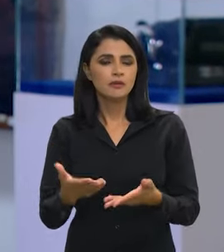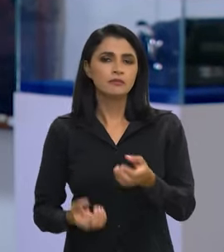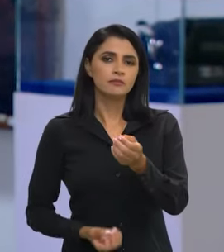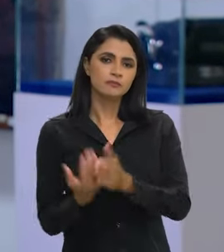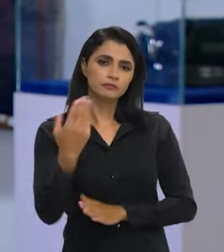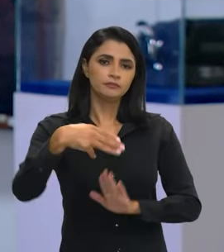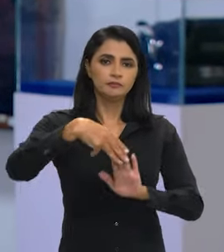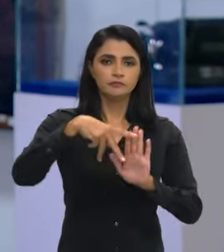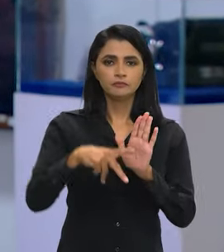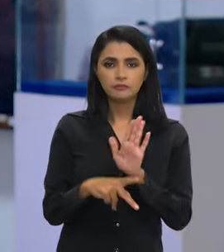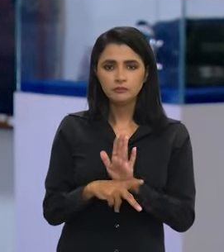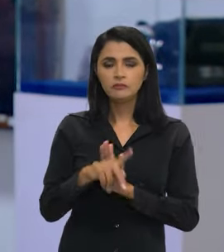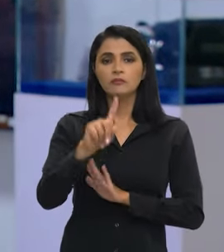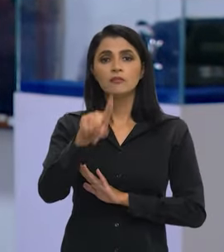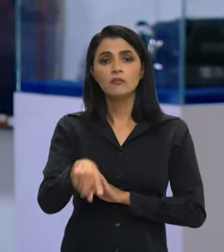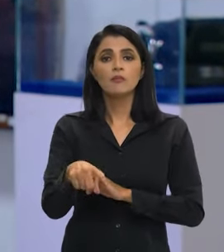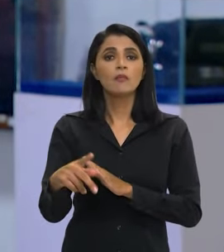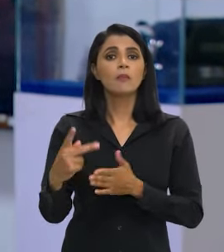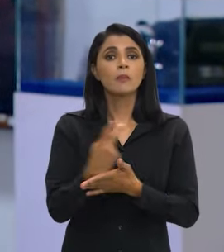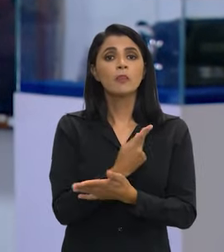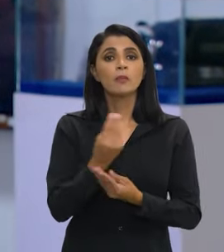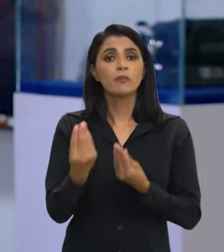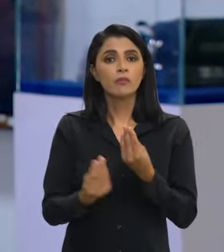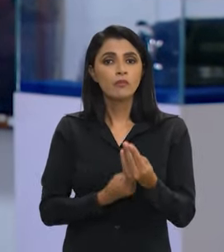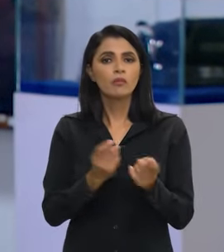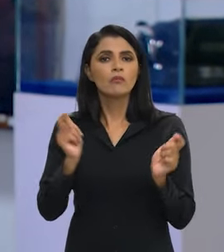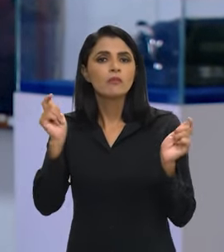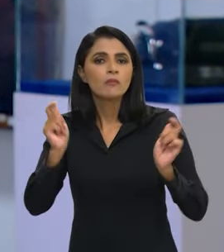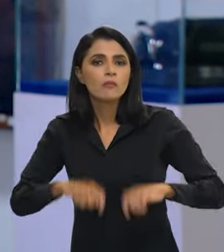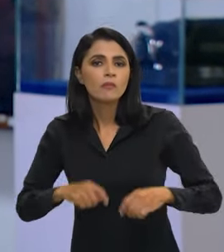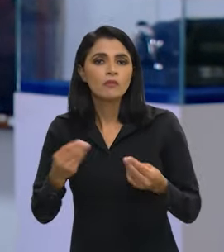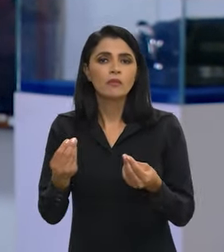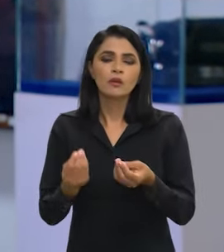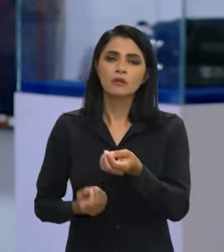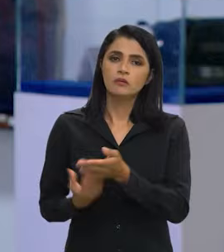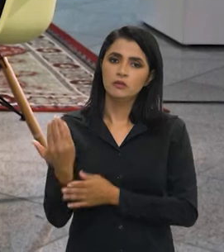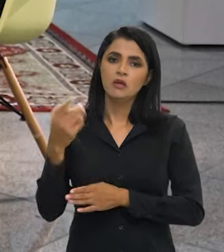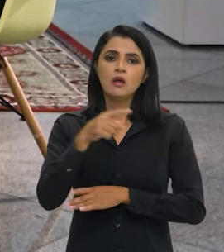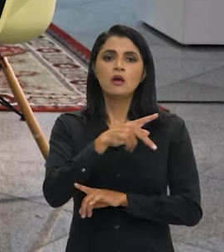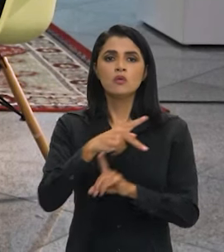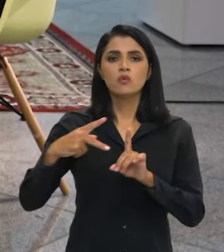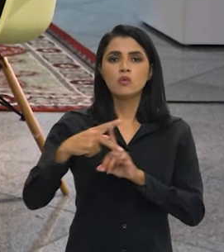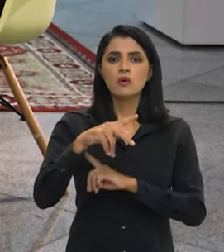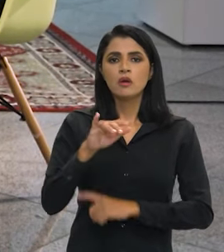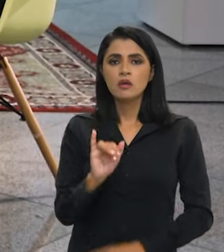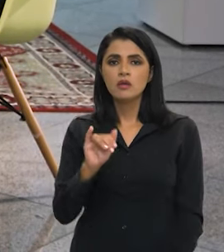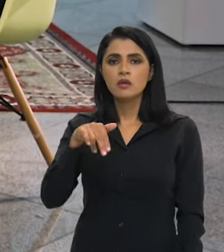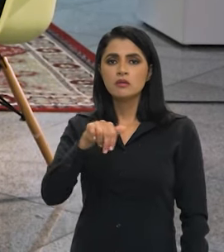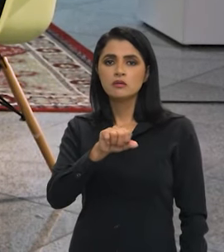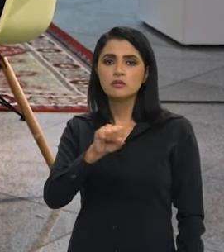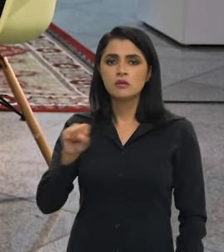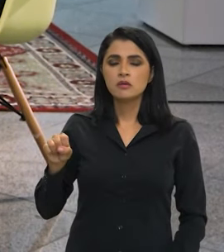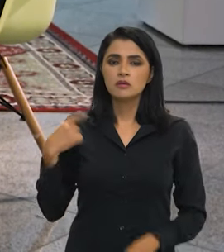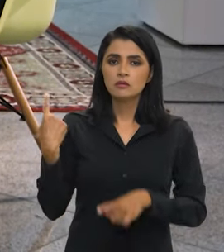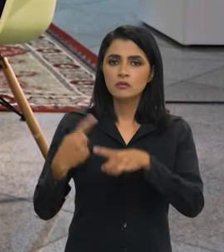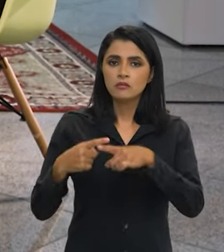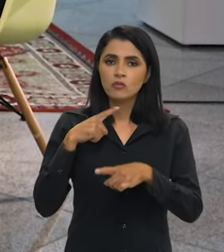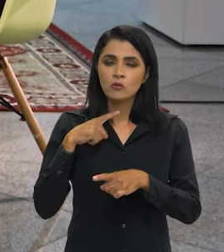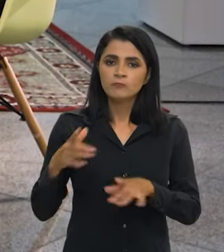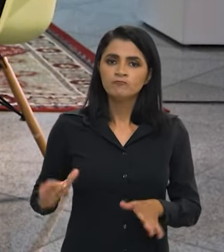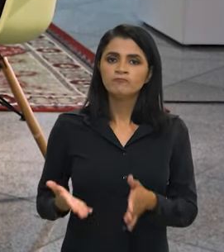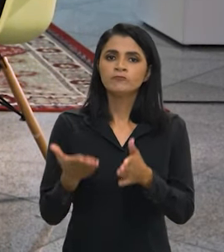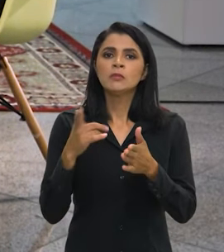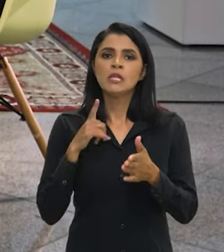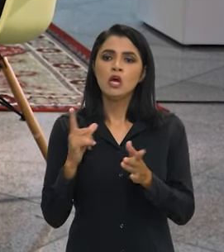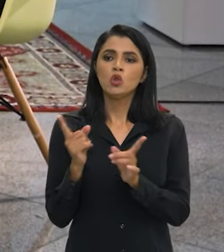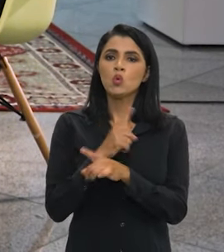medida provisória que acabou dando também maior capacidade de produção no INSS, porque acabava estimulando o